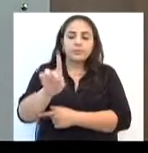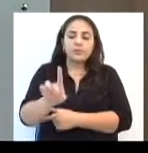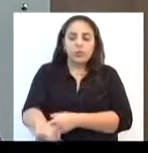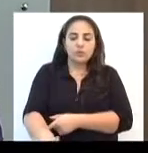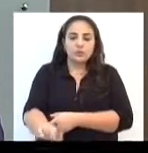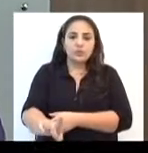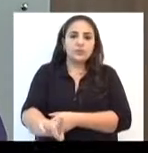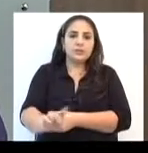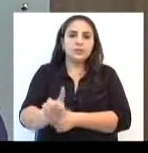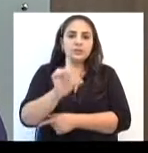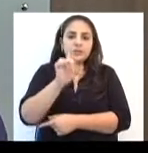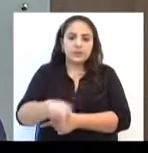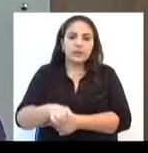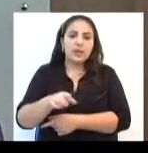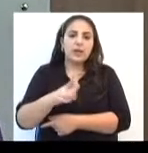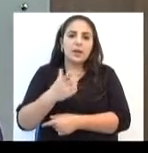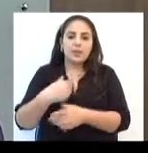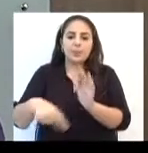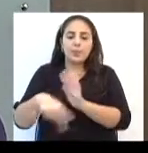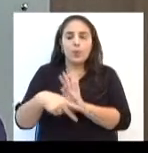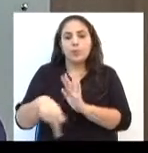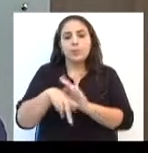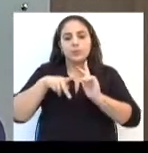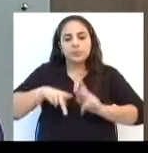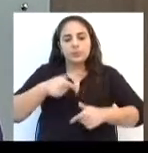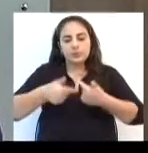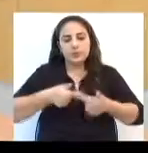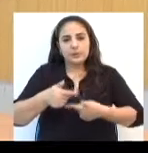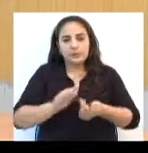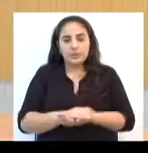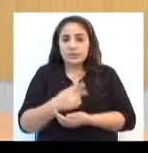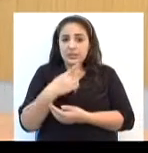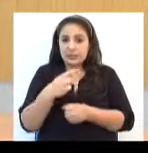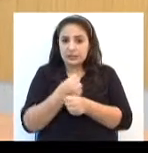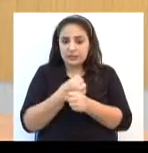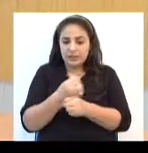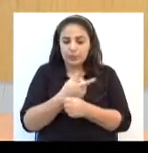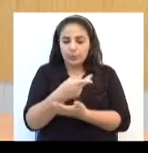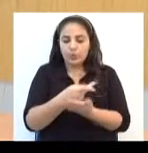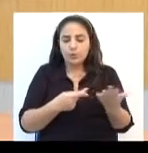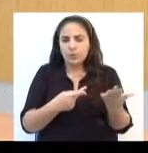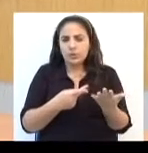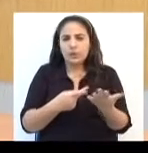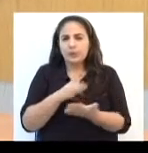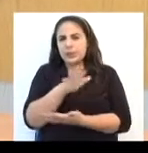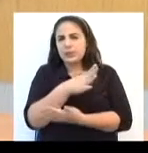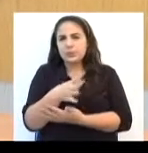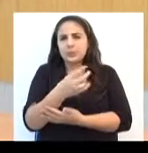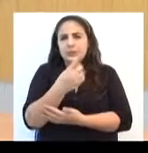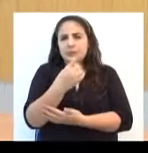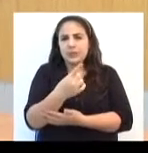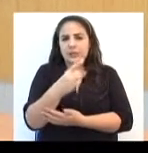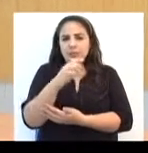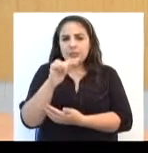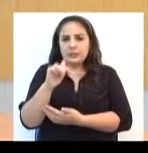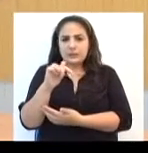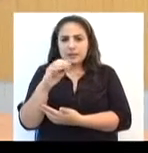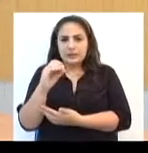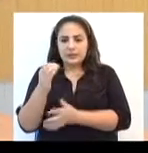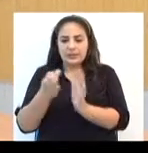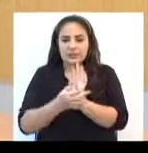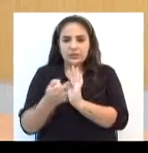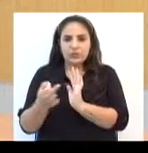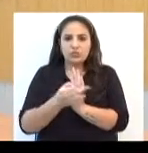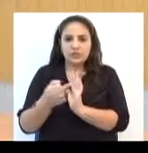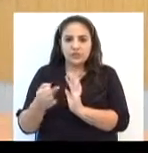os direitos que são adquiridos desse prestador de serviços. Neste ano, foram protocoladas cerca de 170